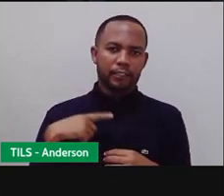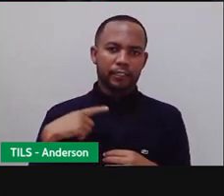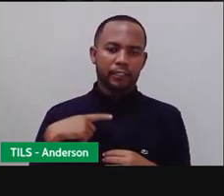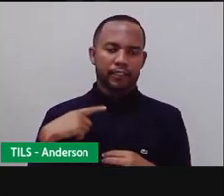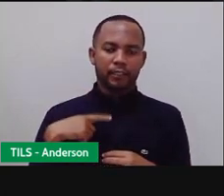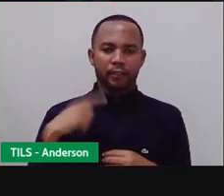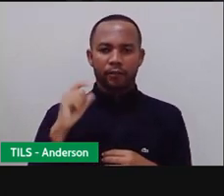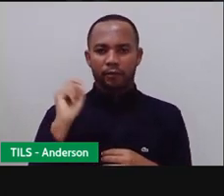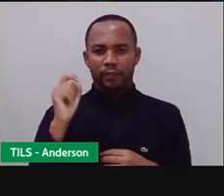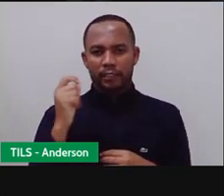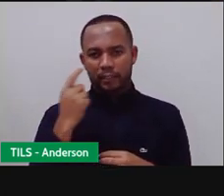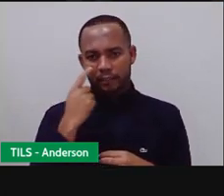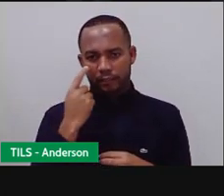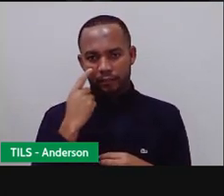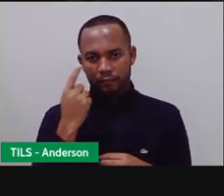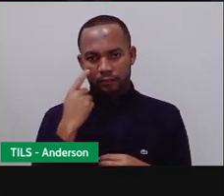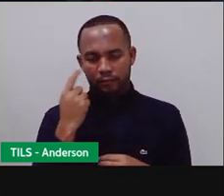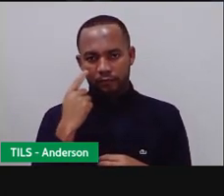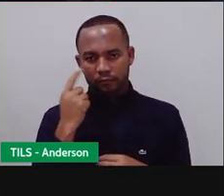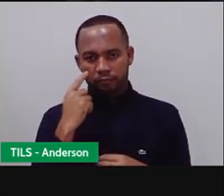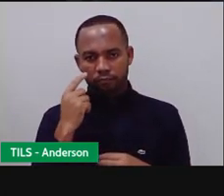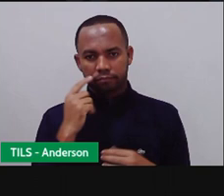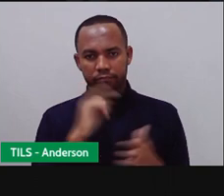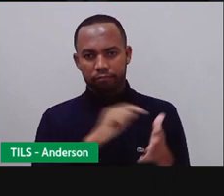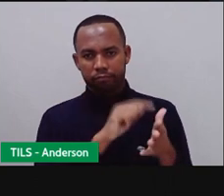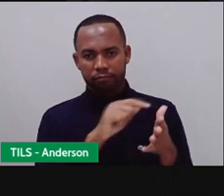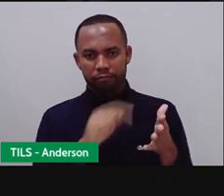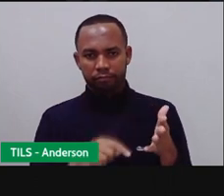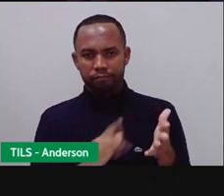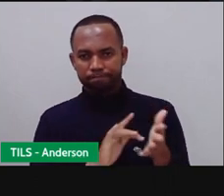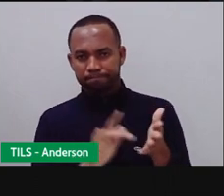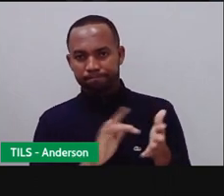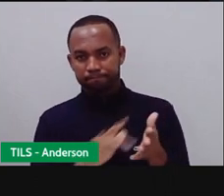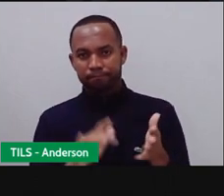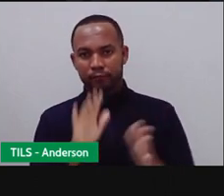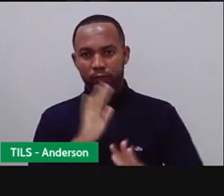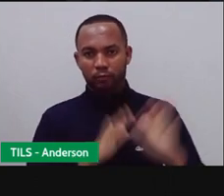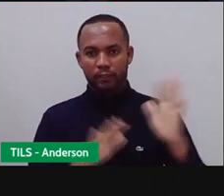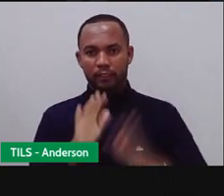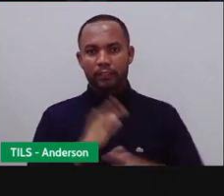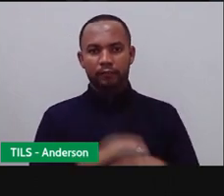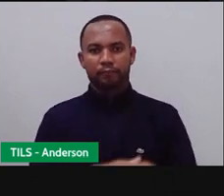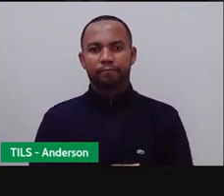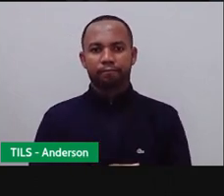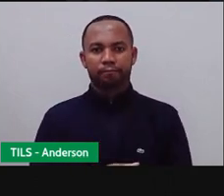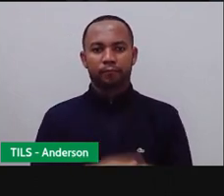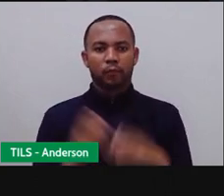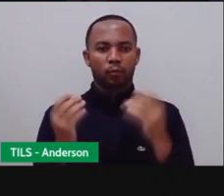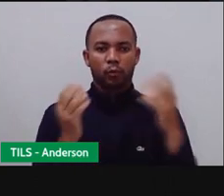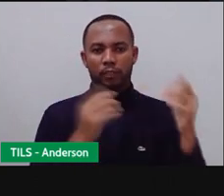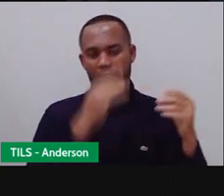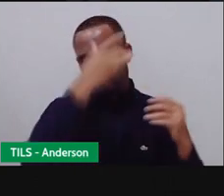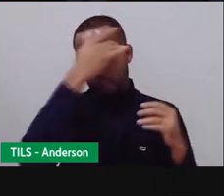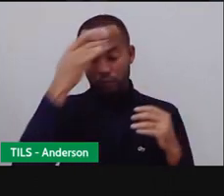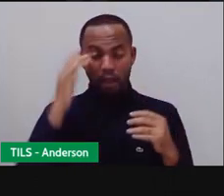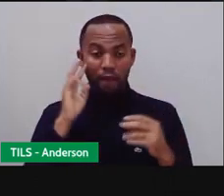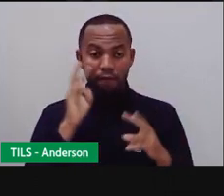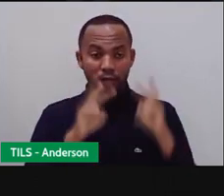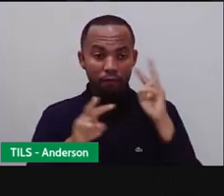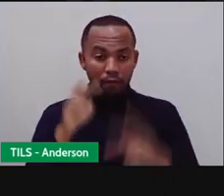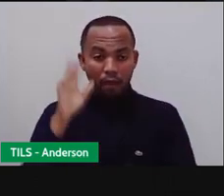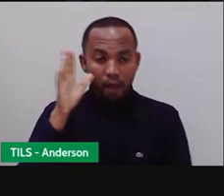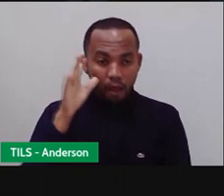que o perfil fique restrito, né, apenas amigos, ainda assim, as ações realizadas e compartilhadas pelas redes sociais